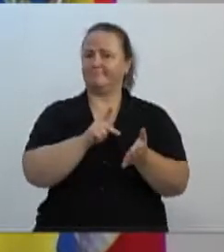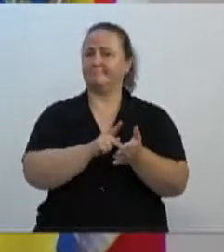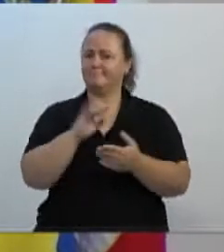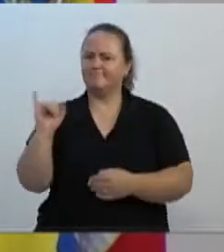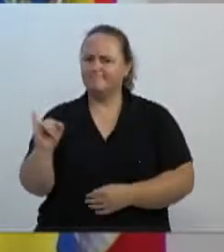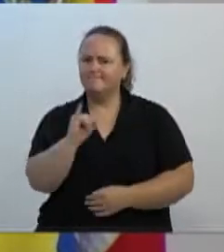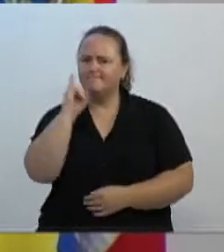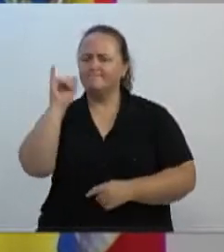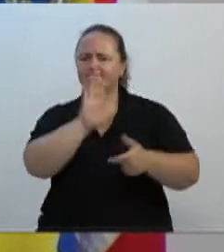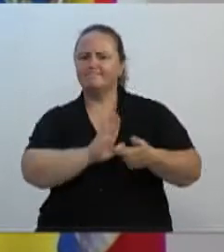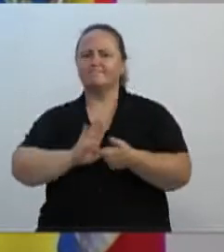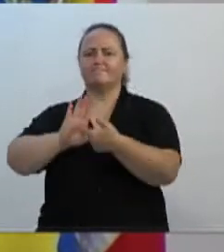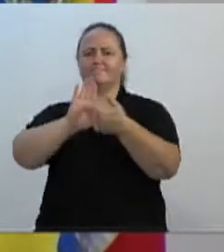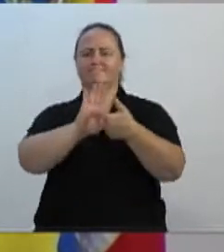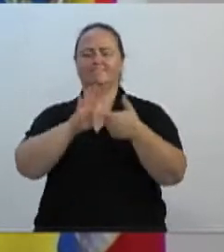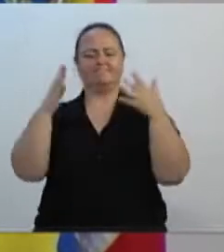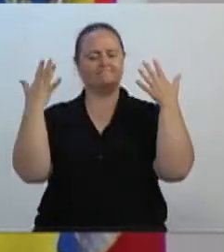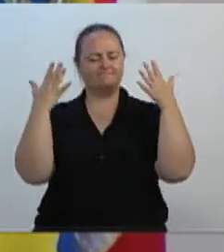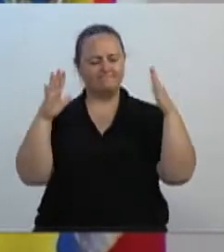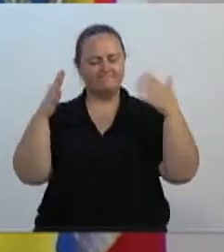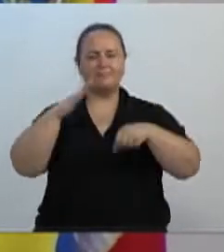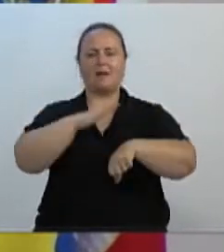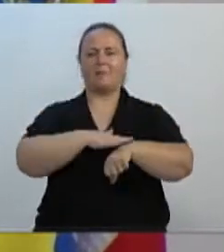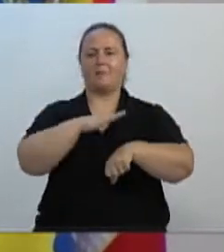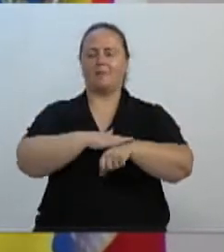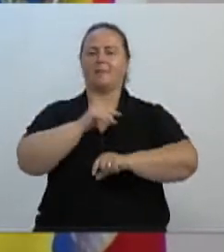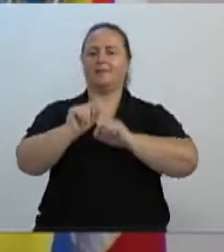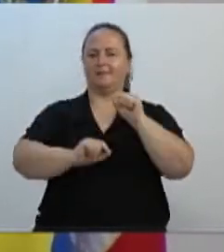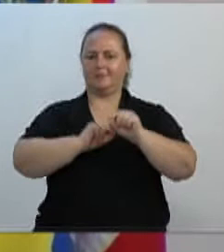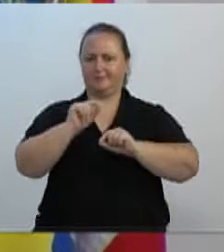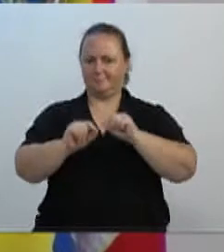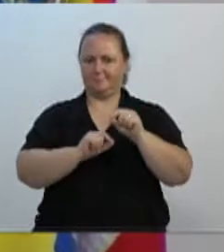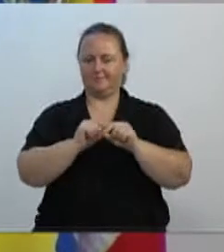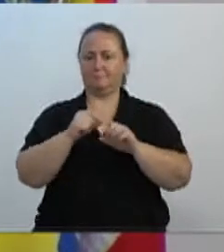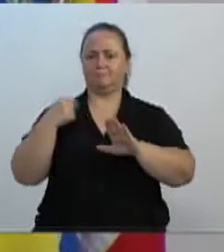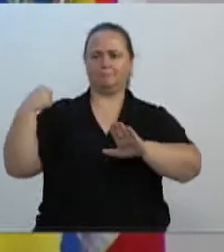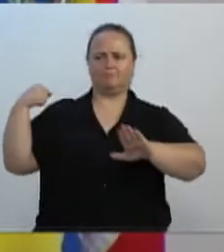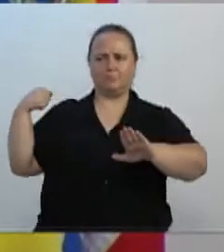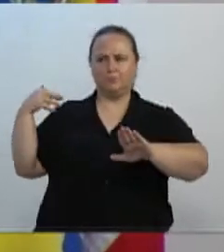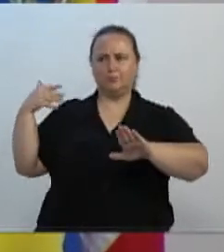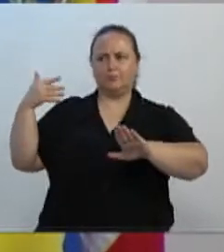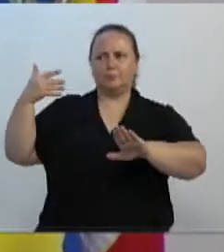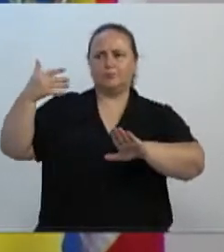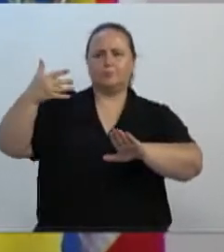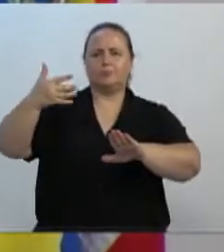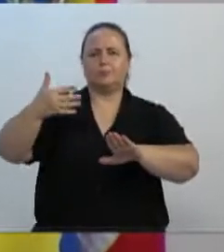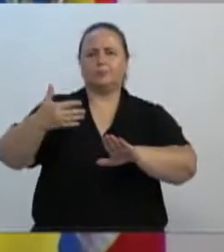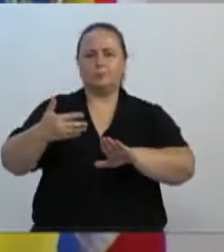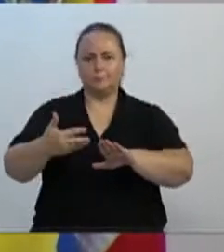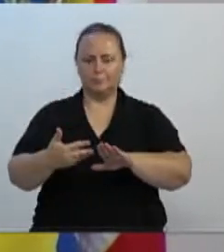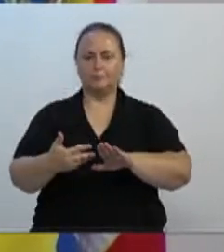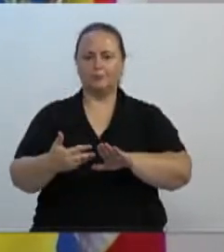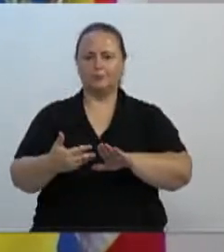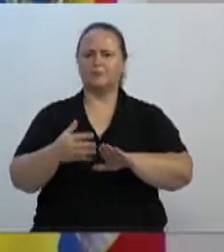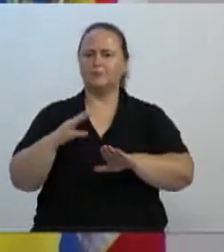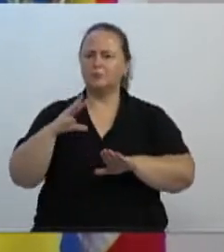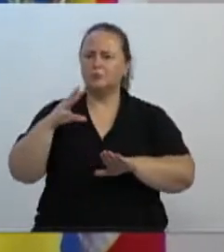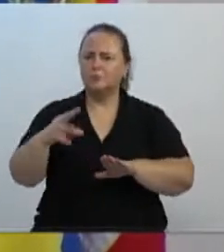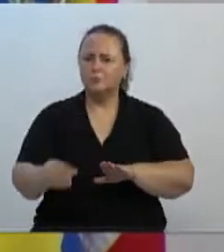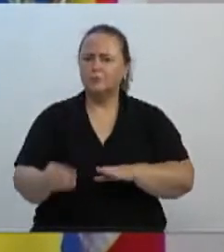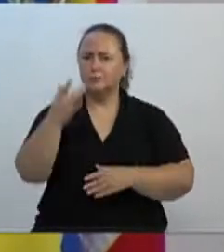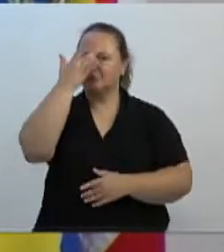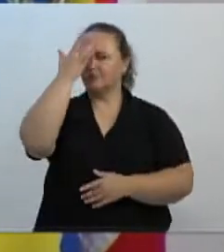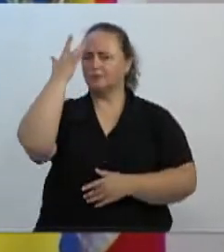uma celebração de que tudo aquilo que foi realizado até hoje, todos os esforços e